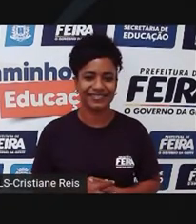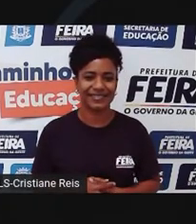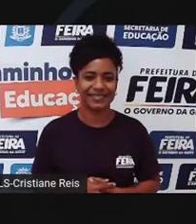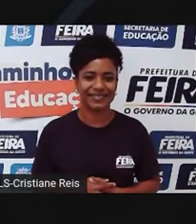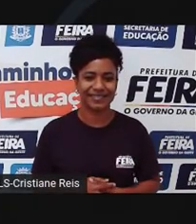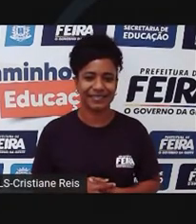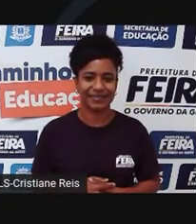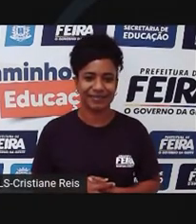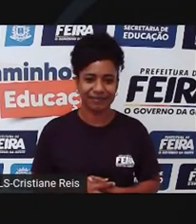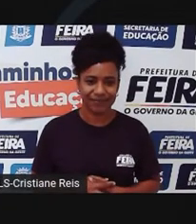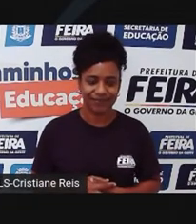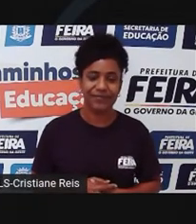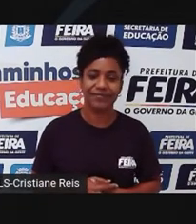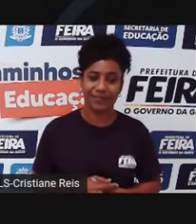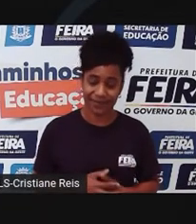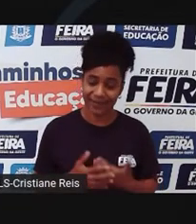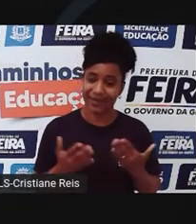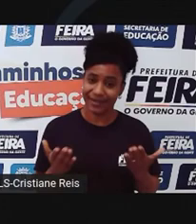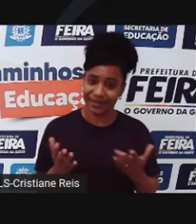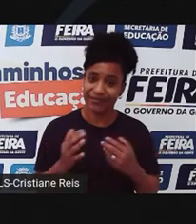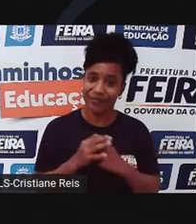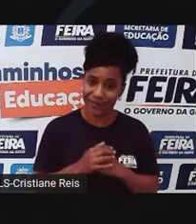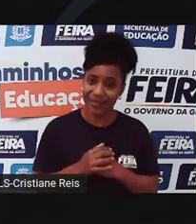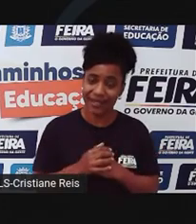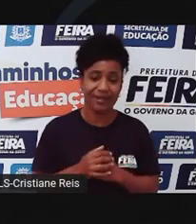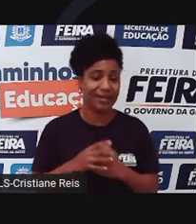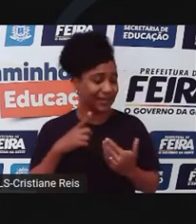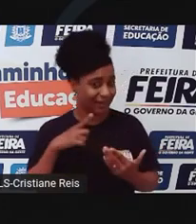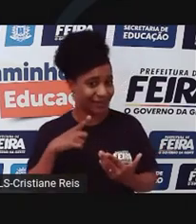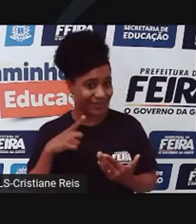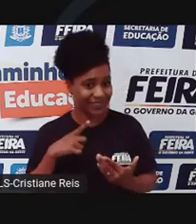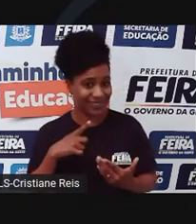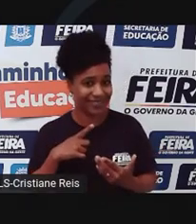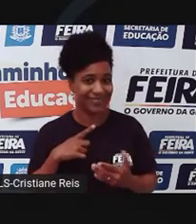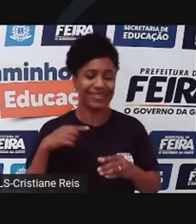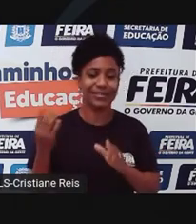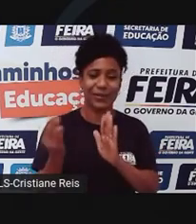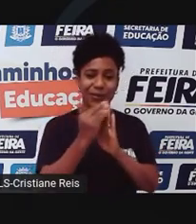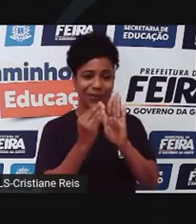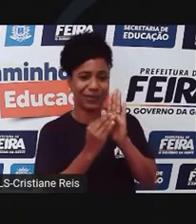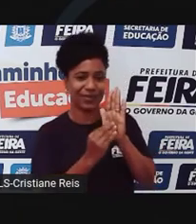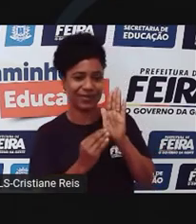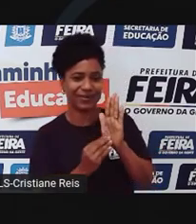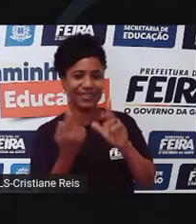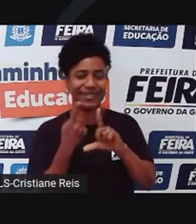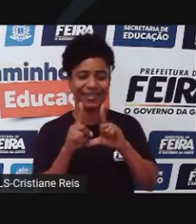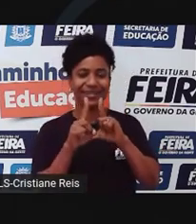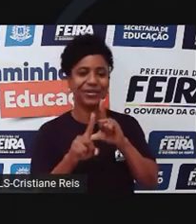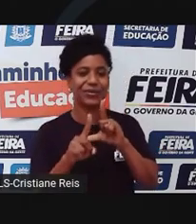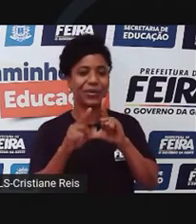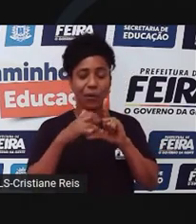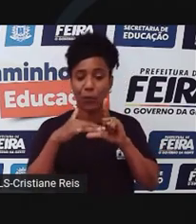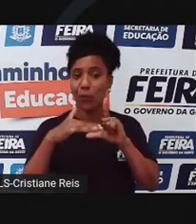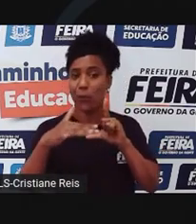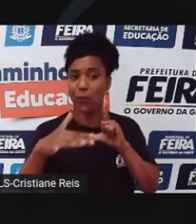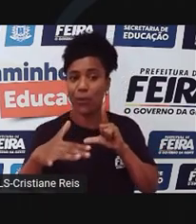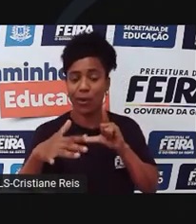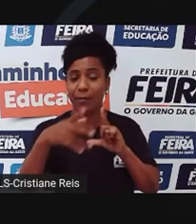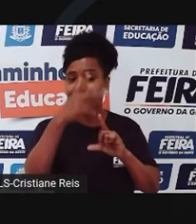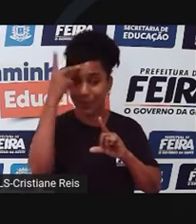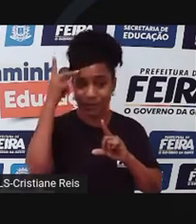Como uma criadora de conteúdo que tem milhares de seguidores, eu sei que o que eu falo